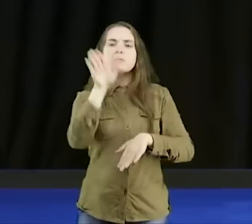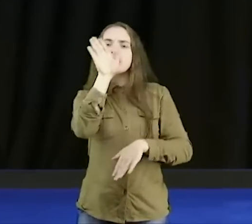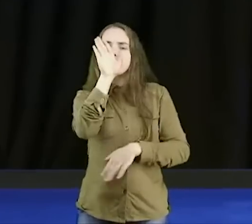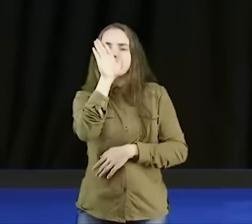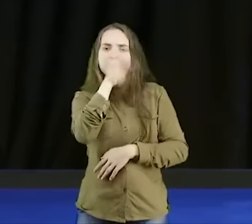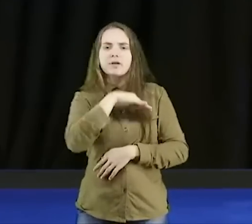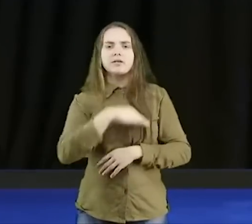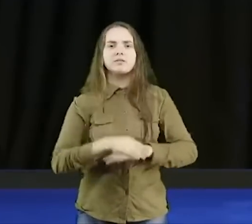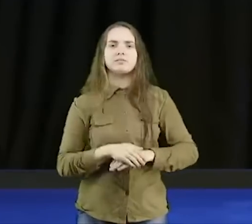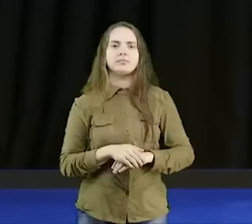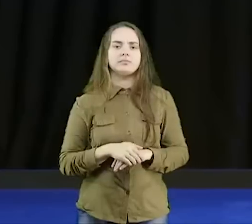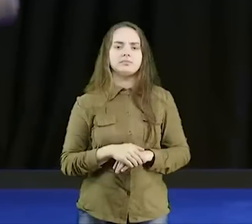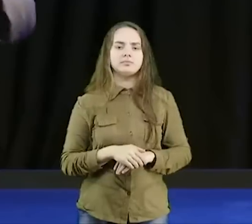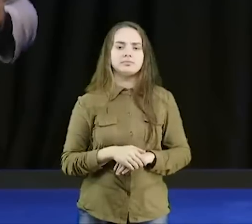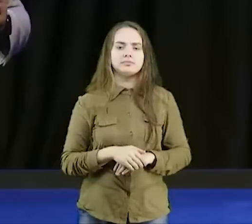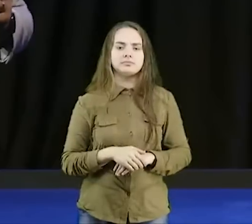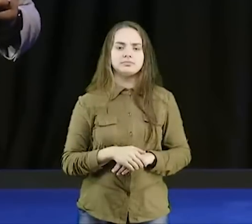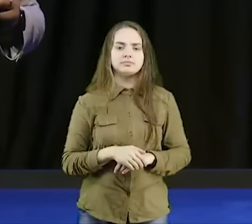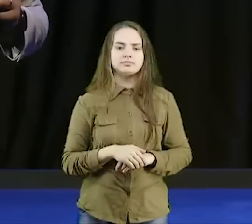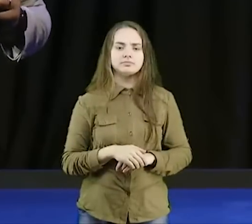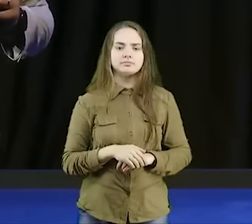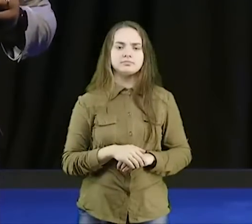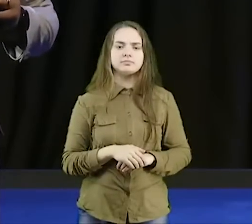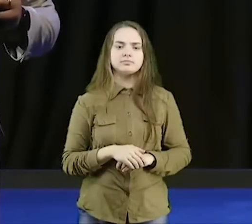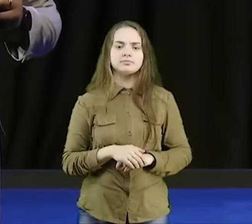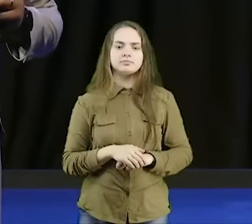contigo, ele vai pegar a tua autoestima, vai te jogar no ralo,